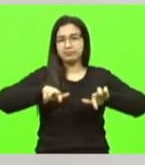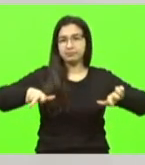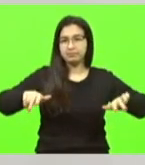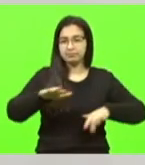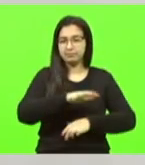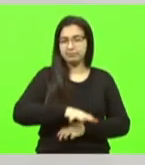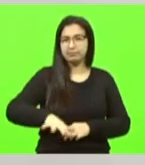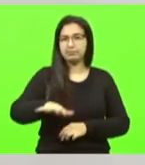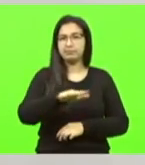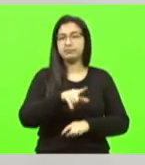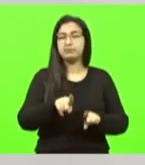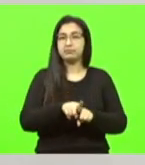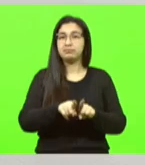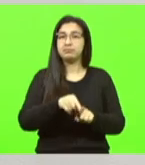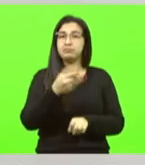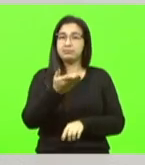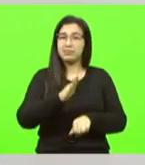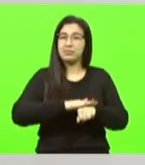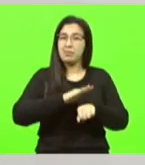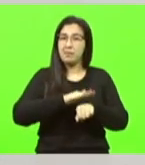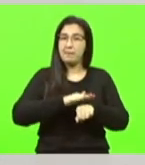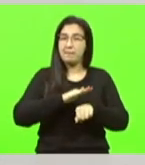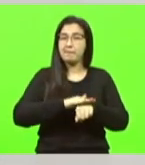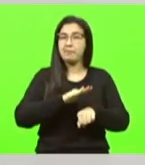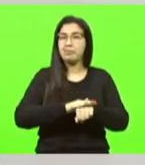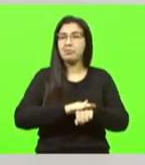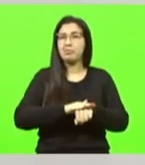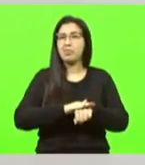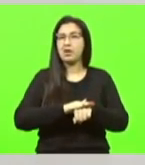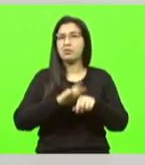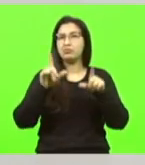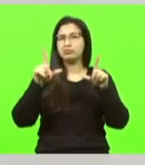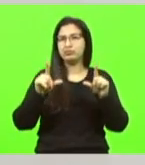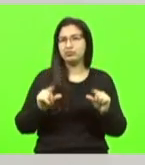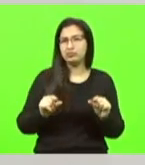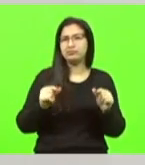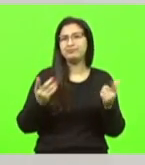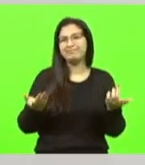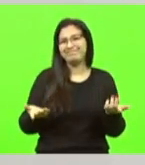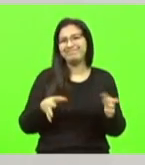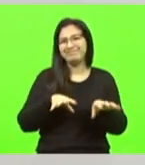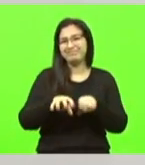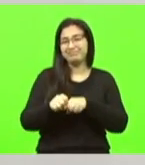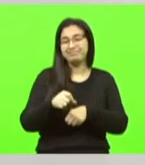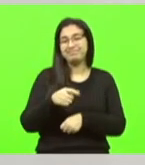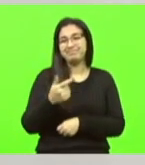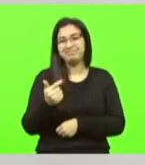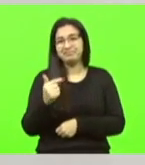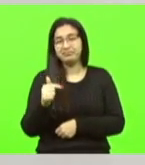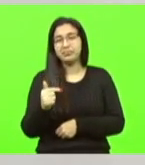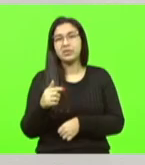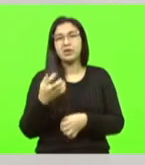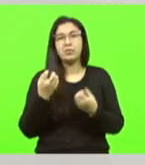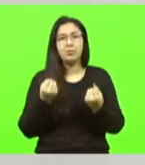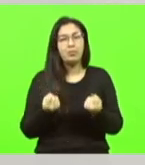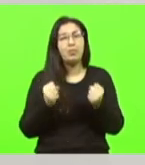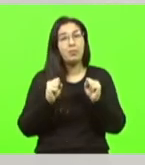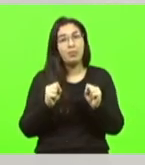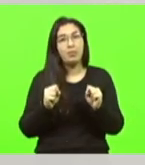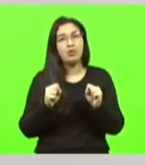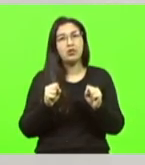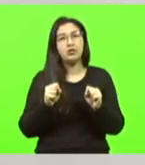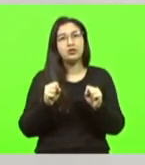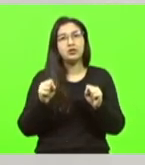mãos de obras menos qualificadas então é importante que o setor esteja em constante para absorver também essa mão de obra